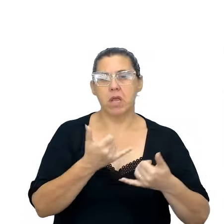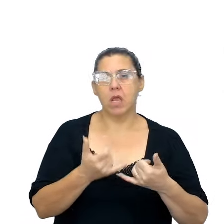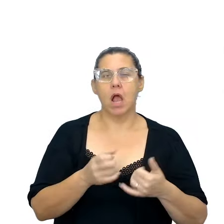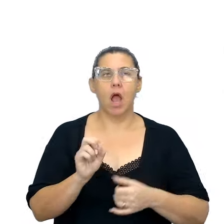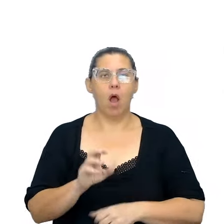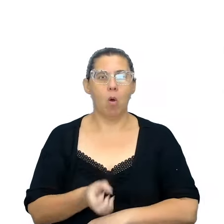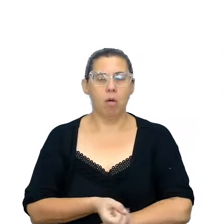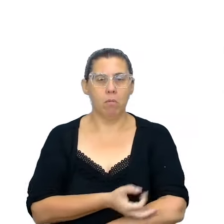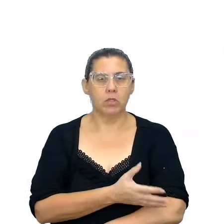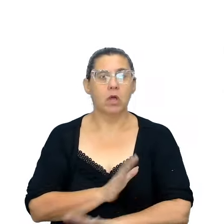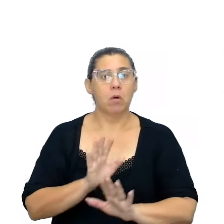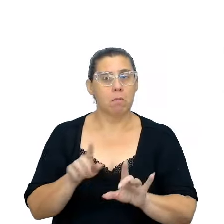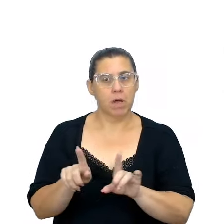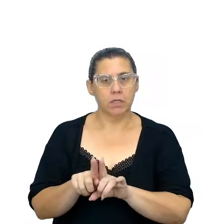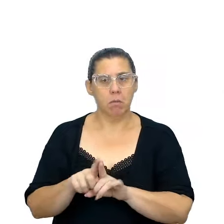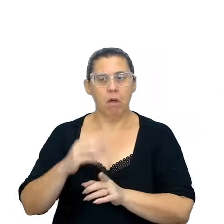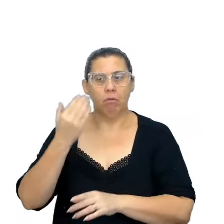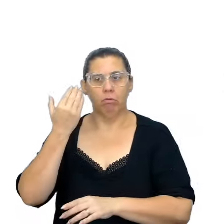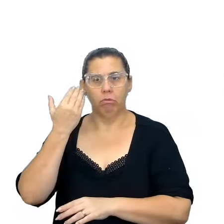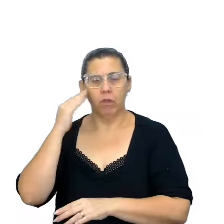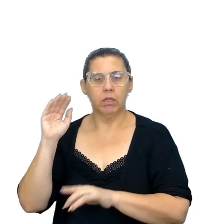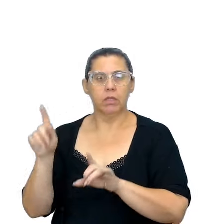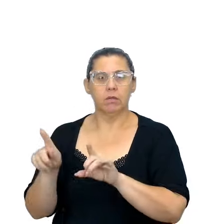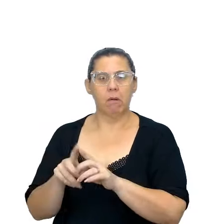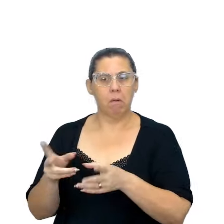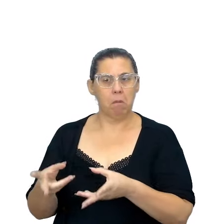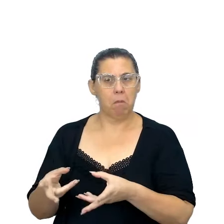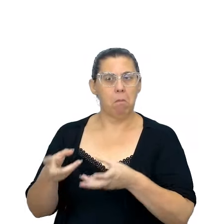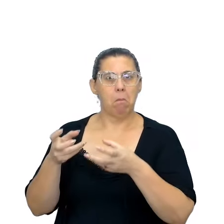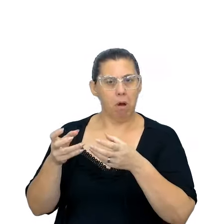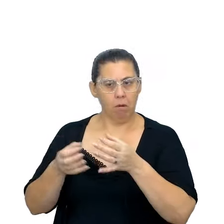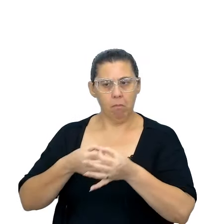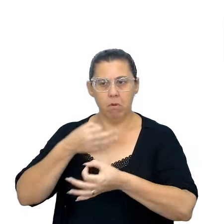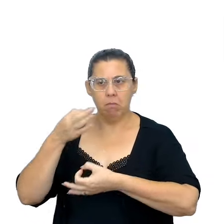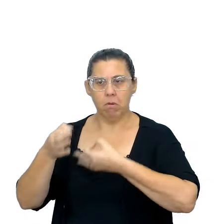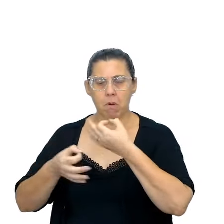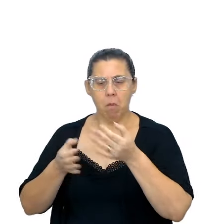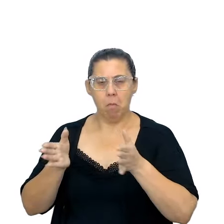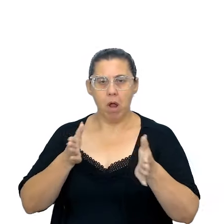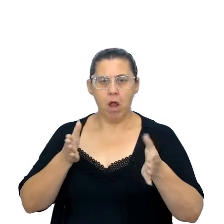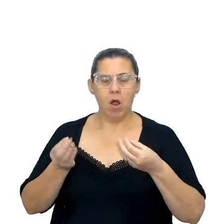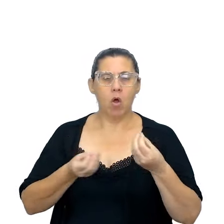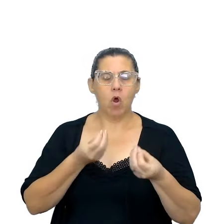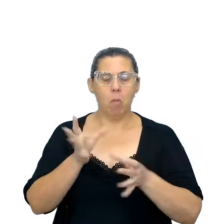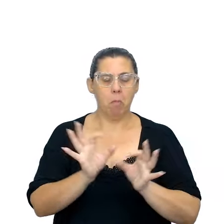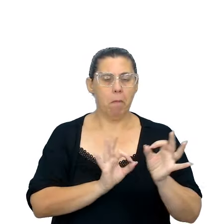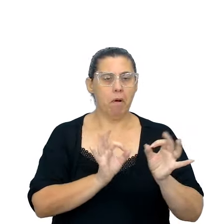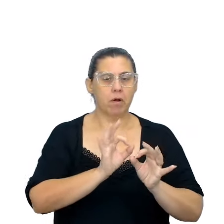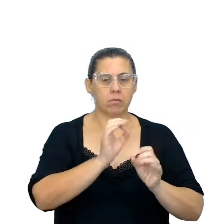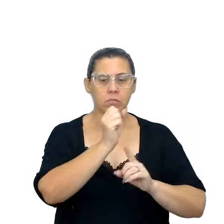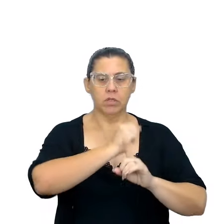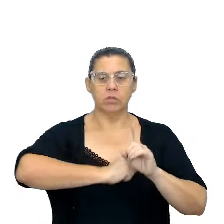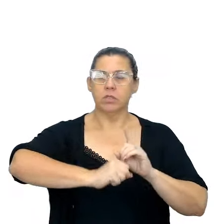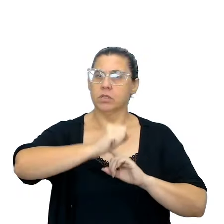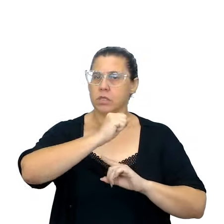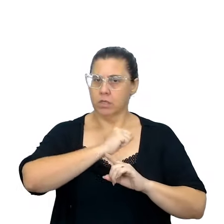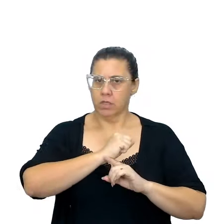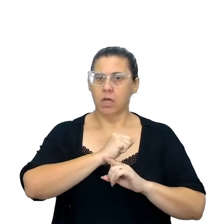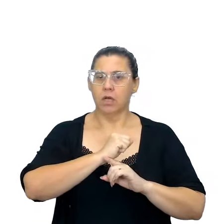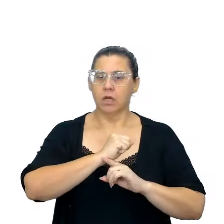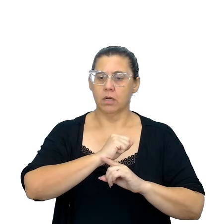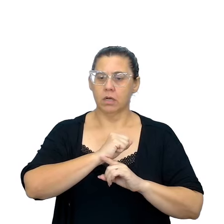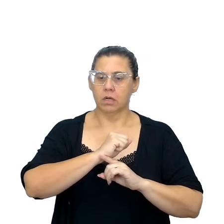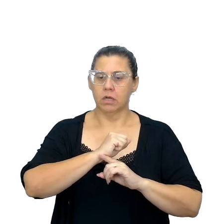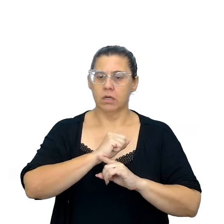emocionar, mas para compreender também uma visão de época, como se estabelecia uma sociedade, muitas vezes até